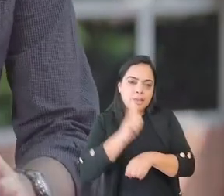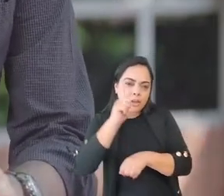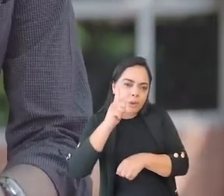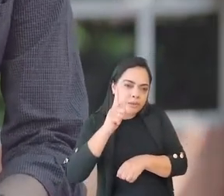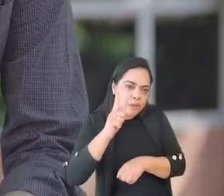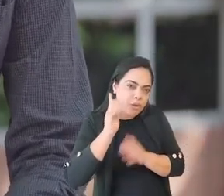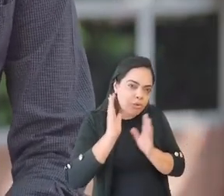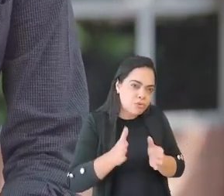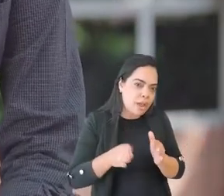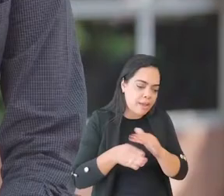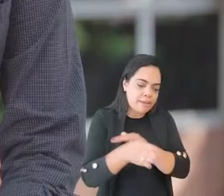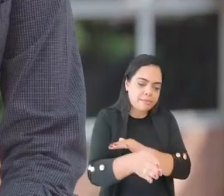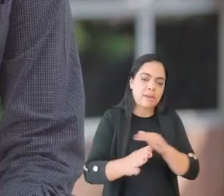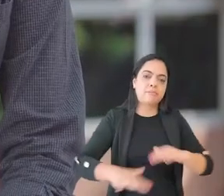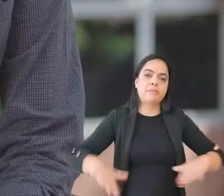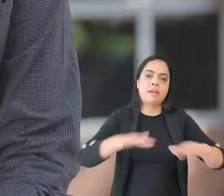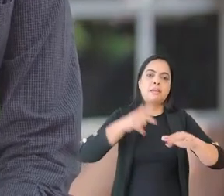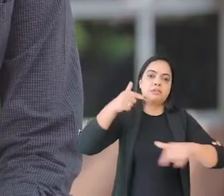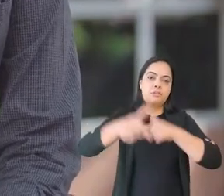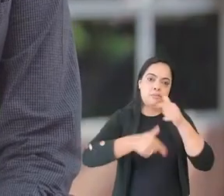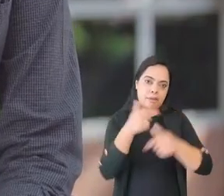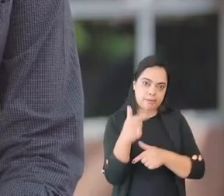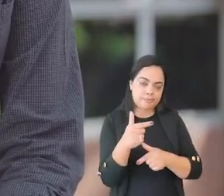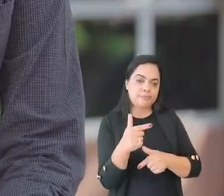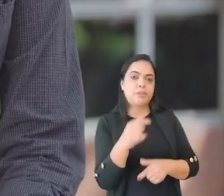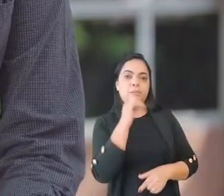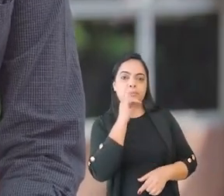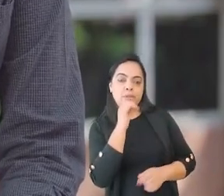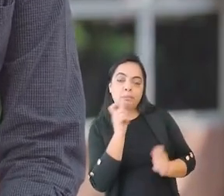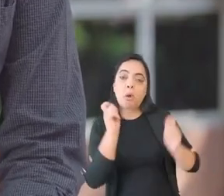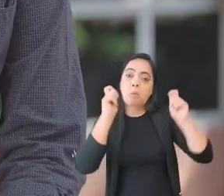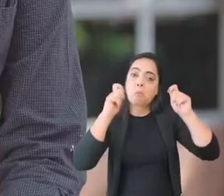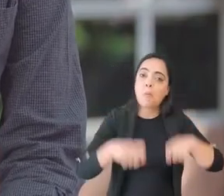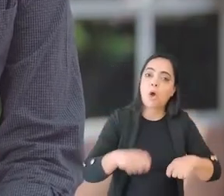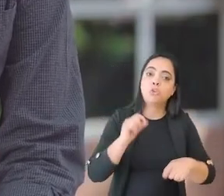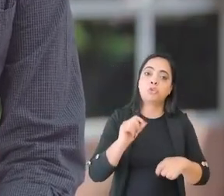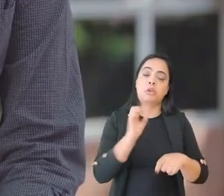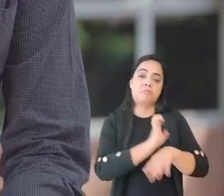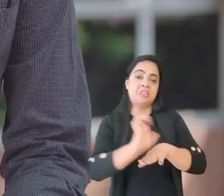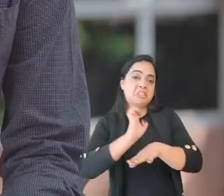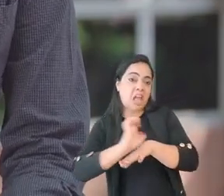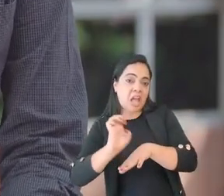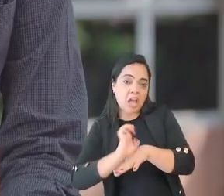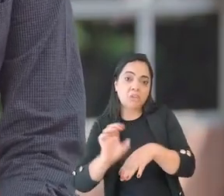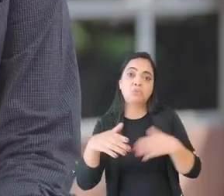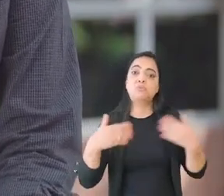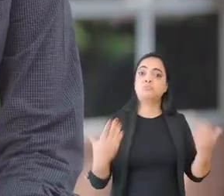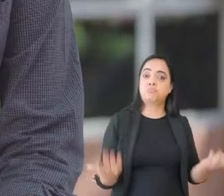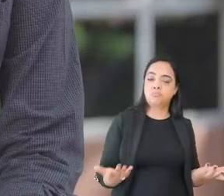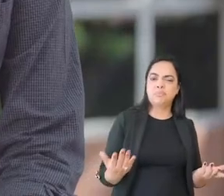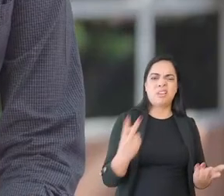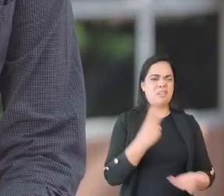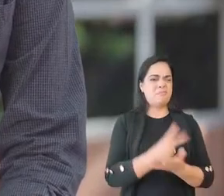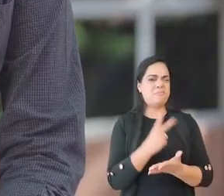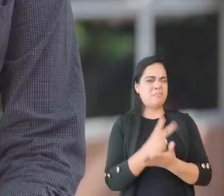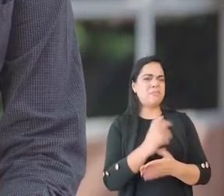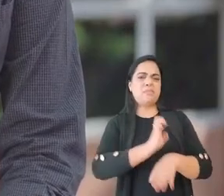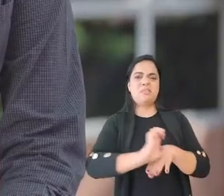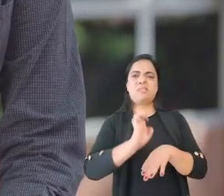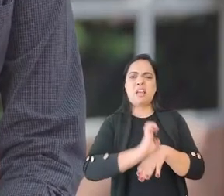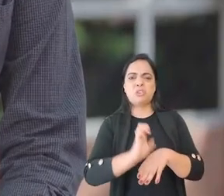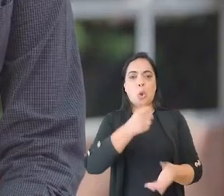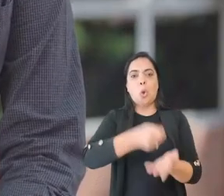a entrada no mercado de trabalho. Dentre eles, eu destacaria a possibilidade dos estágios, ainda que o estágio não seja